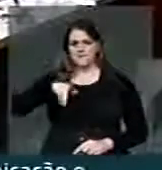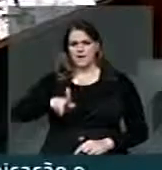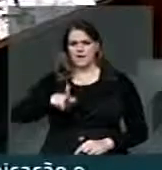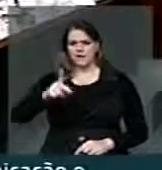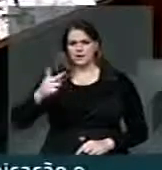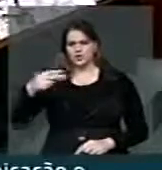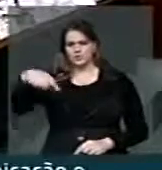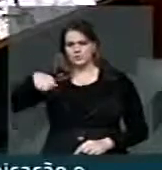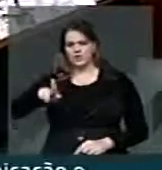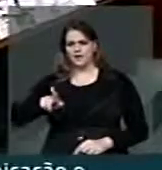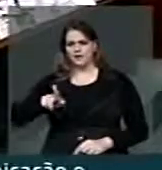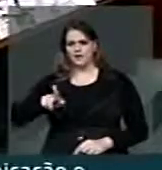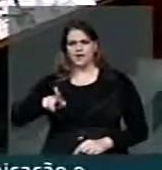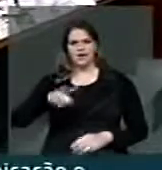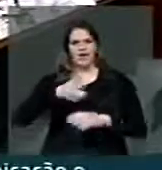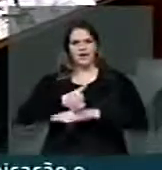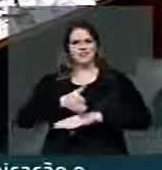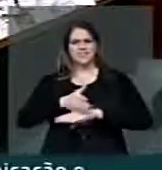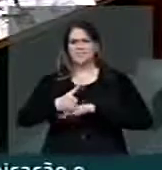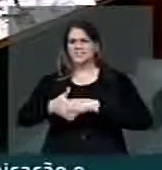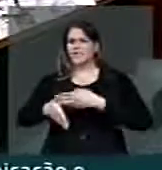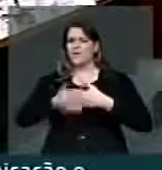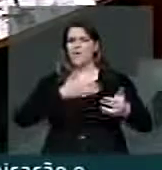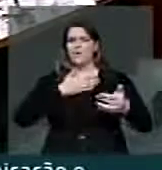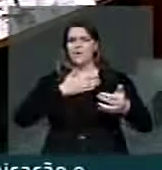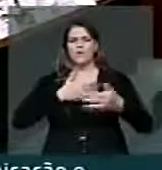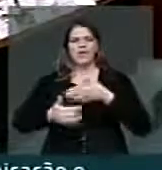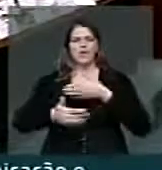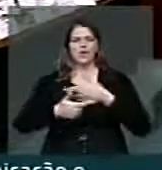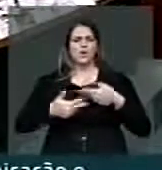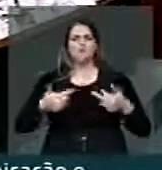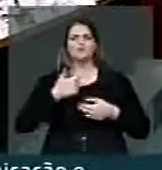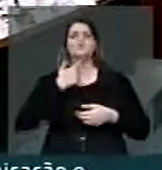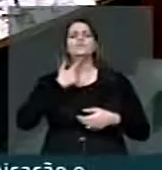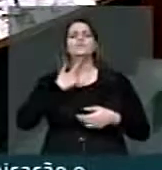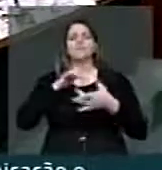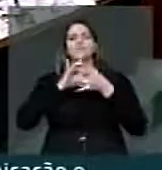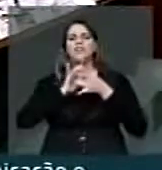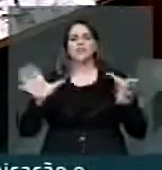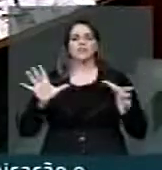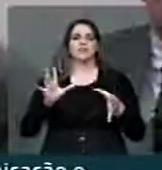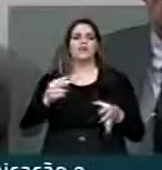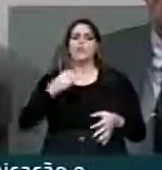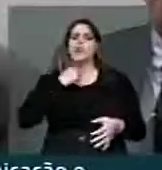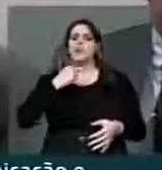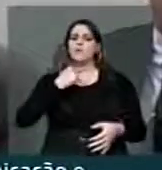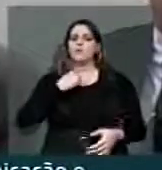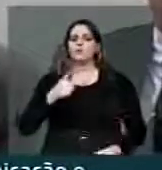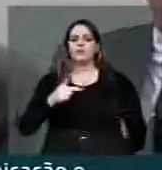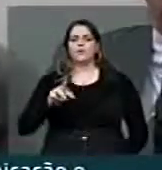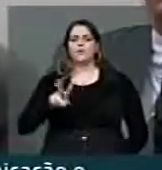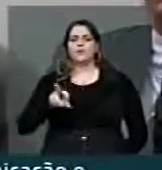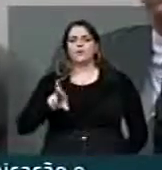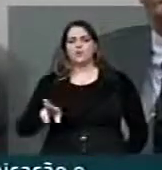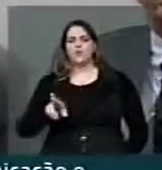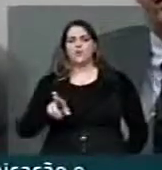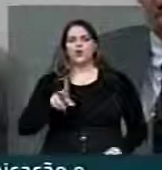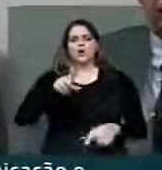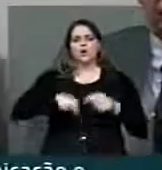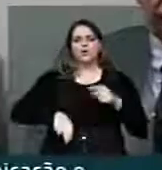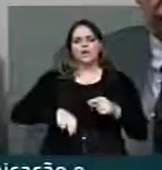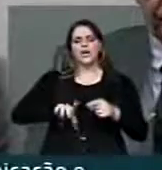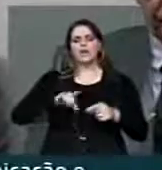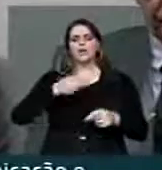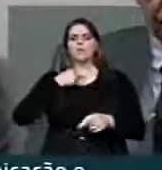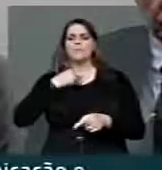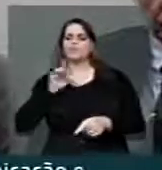ele vai acessar o que ele quiser. Não tem o provedor de conexão o direito de dizer se ele vai acessar só isso